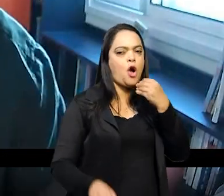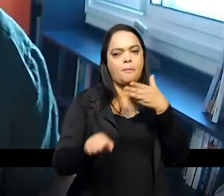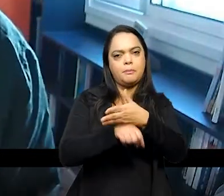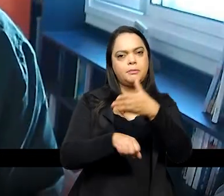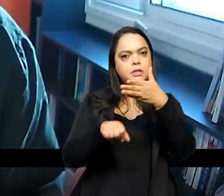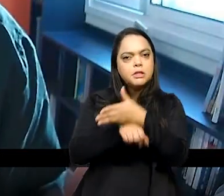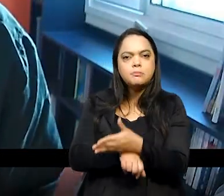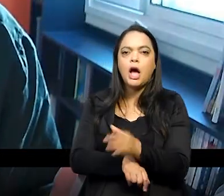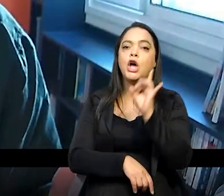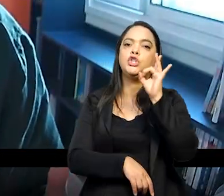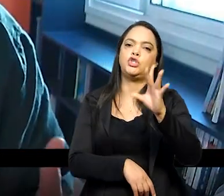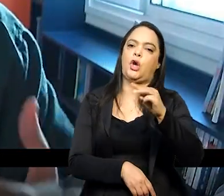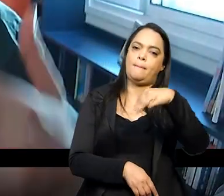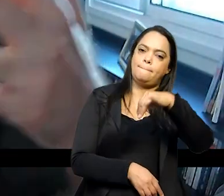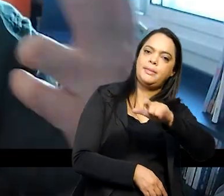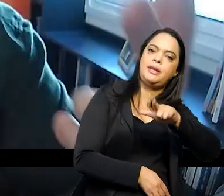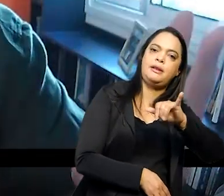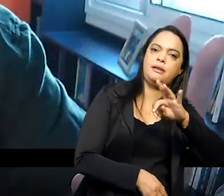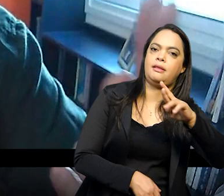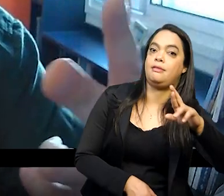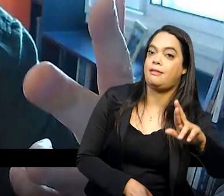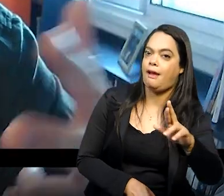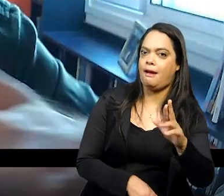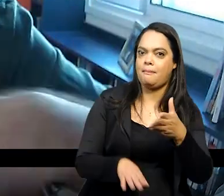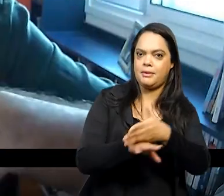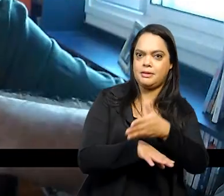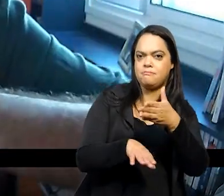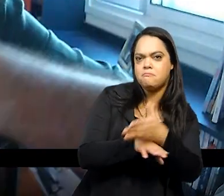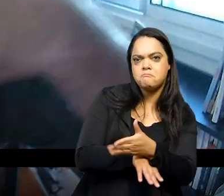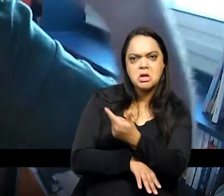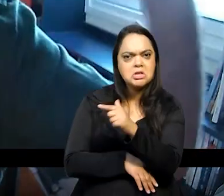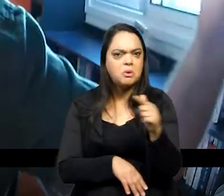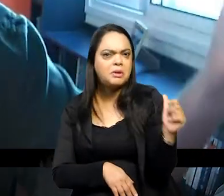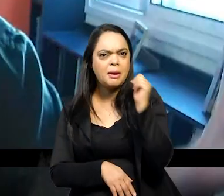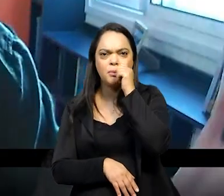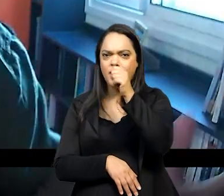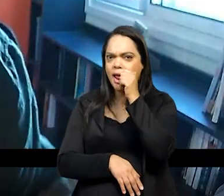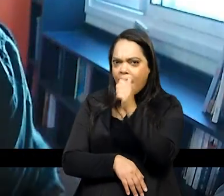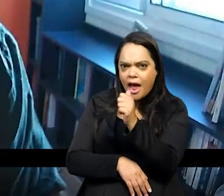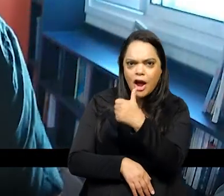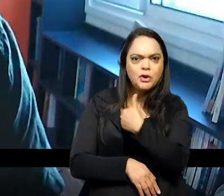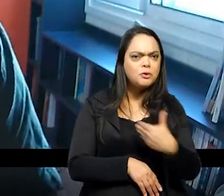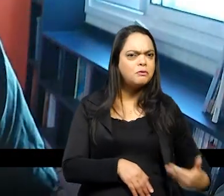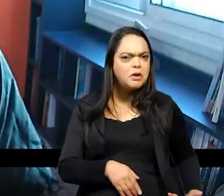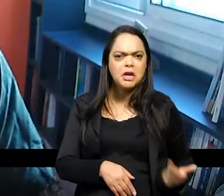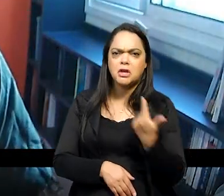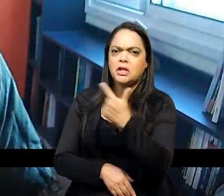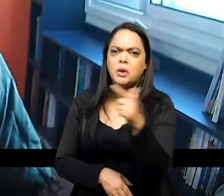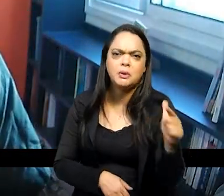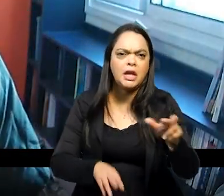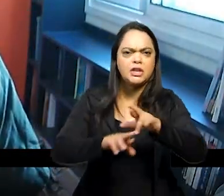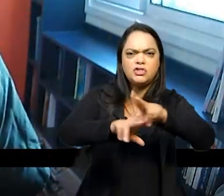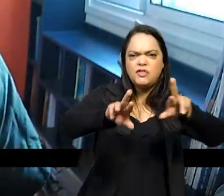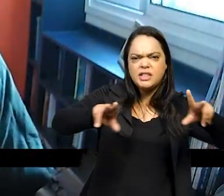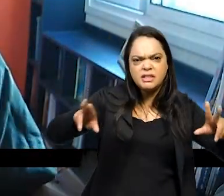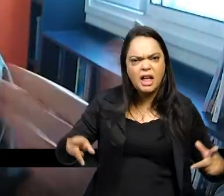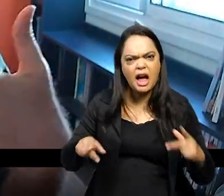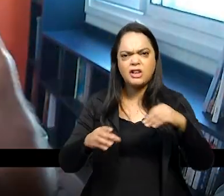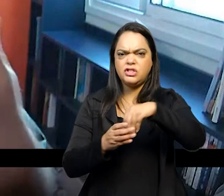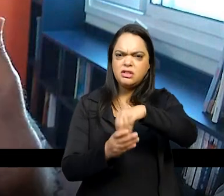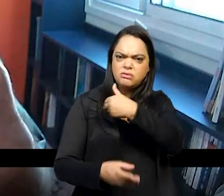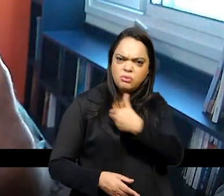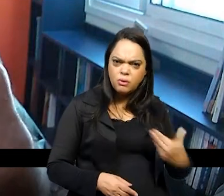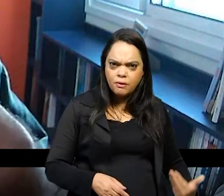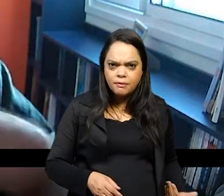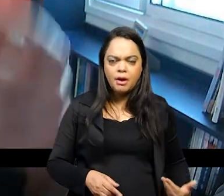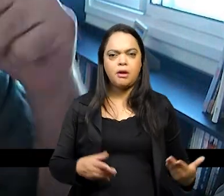com ausência de homens de mulheres de diversidades de muitos tipos aí são